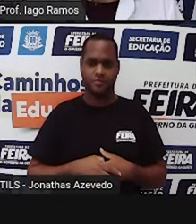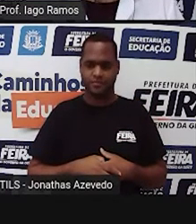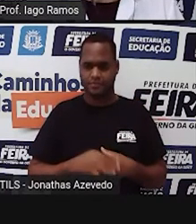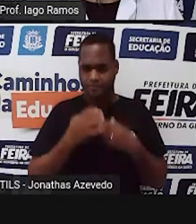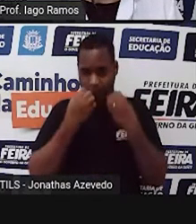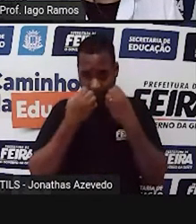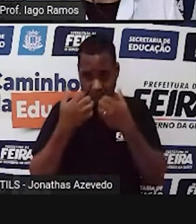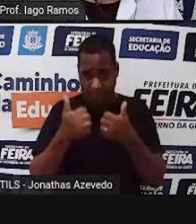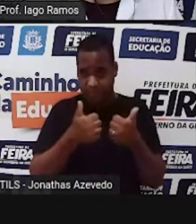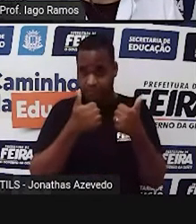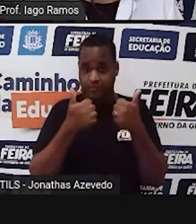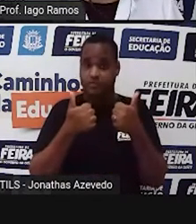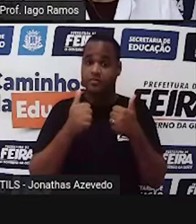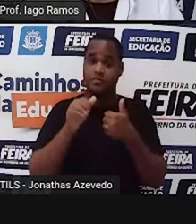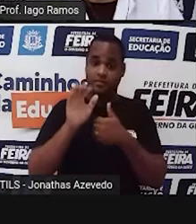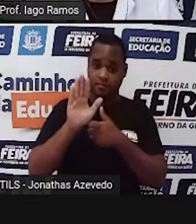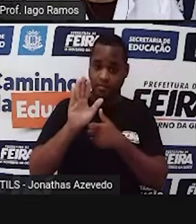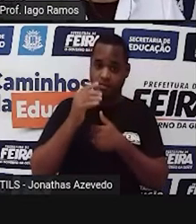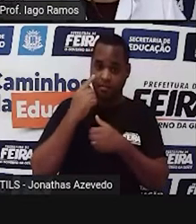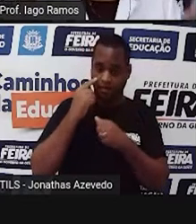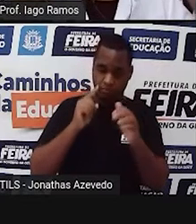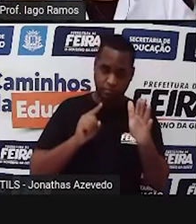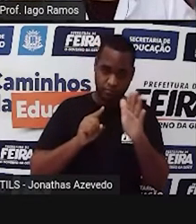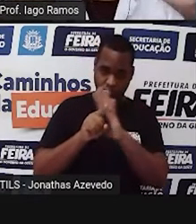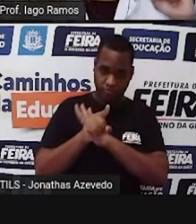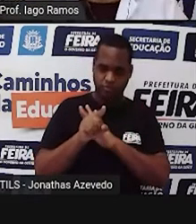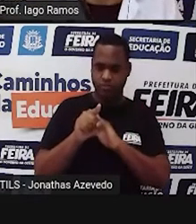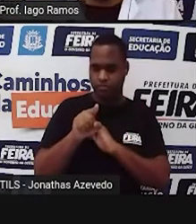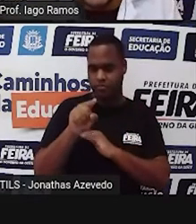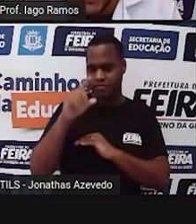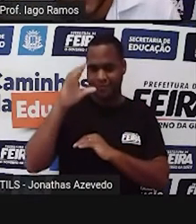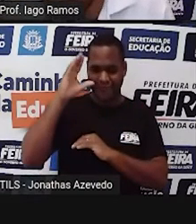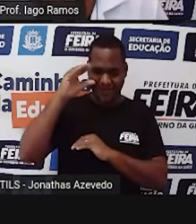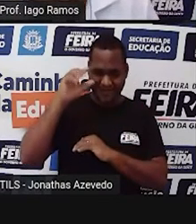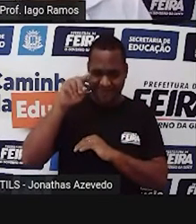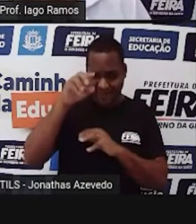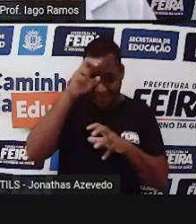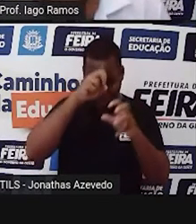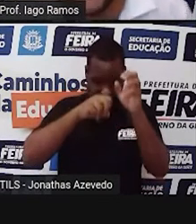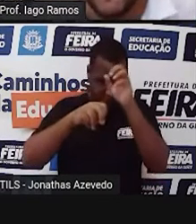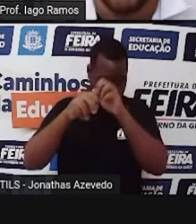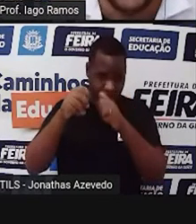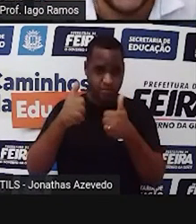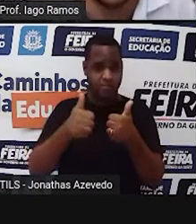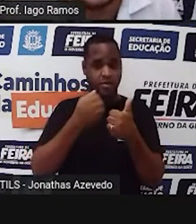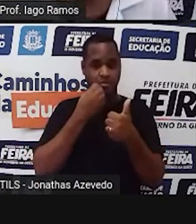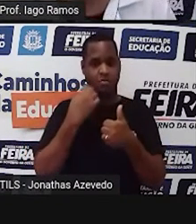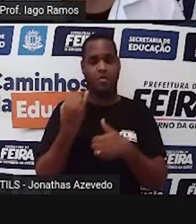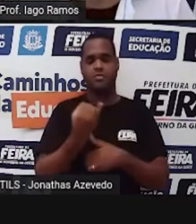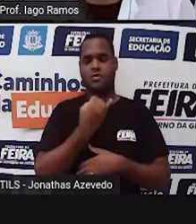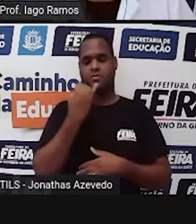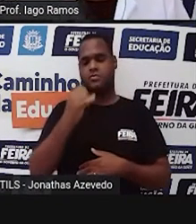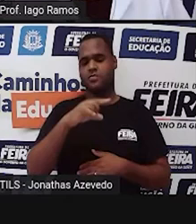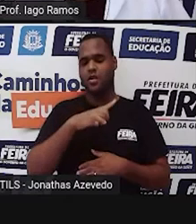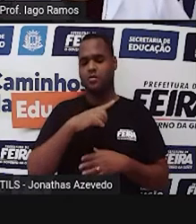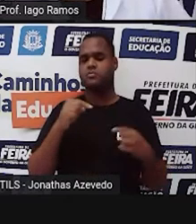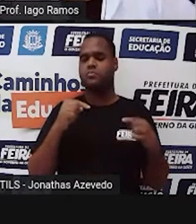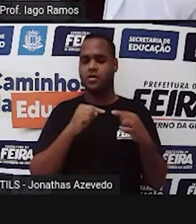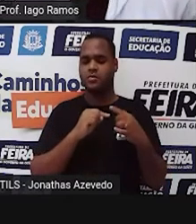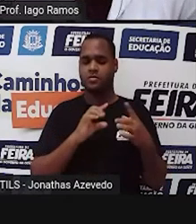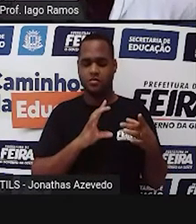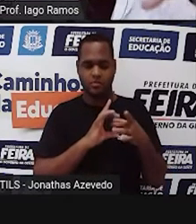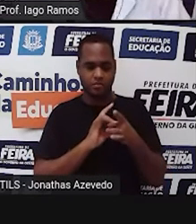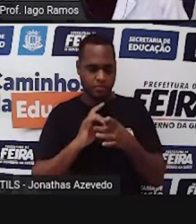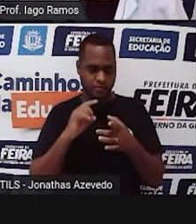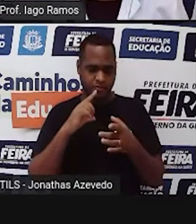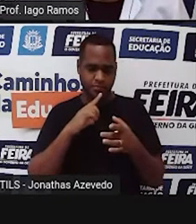Bom, mas eu tenho uma perguntinha bem curiosa, bem interessante para você agora, né? E tem a ver com a